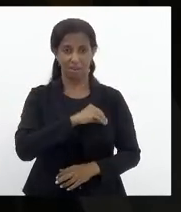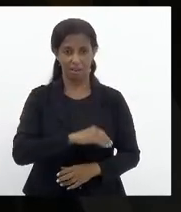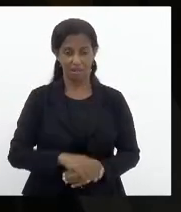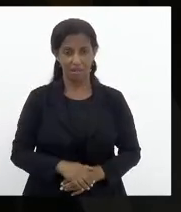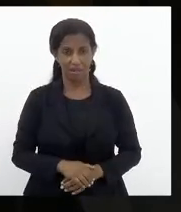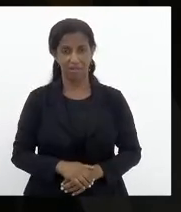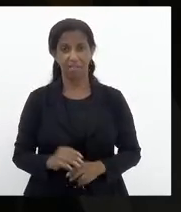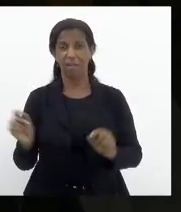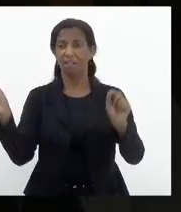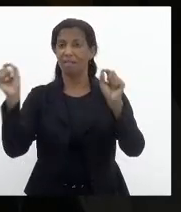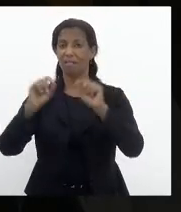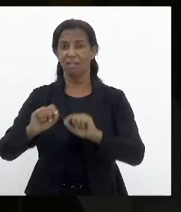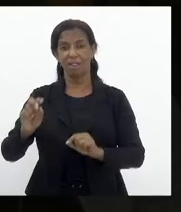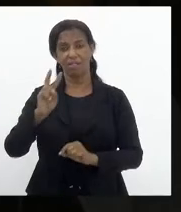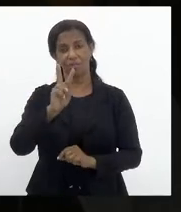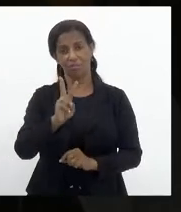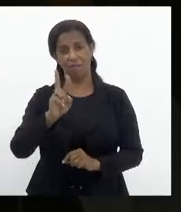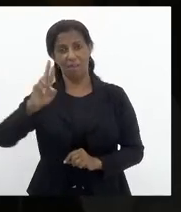nem nos vales,